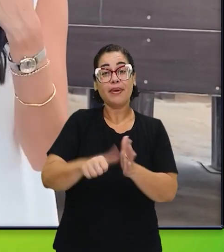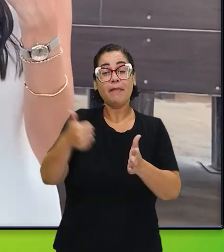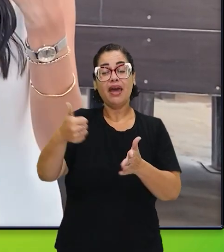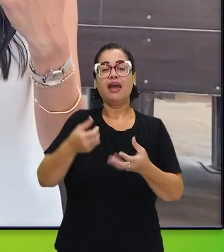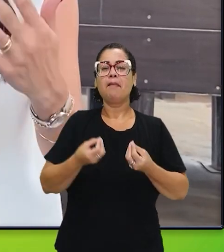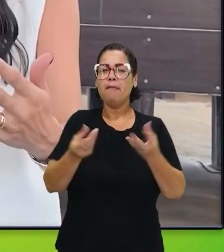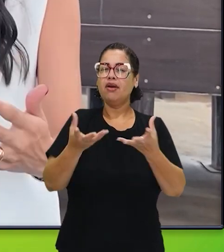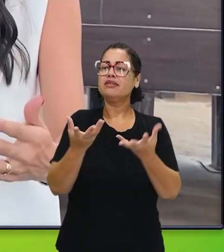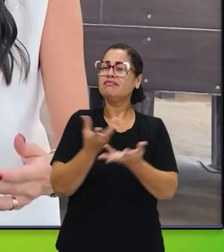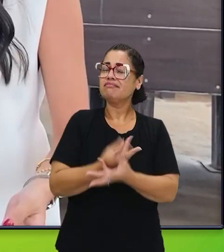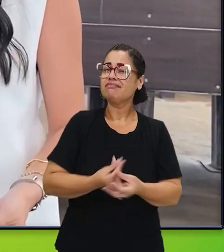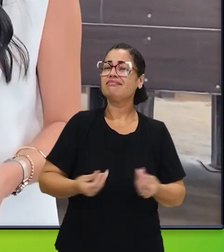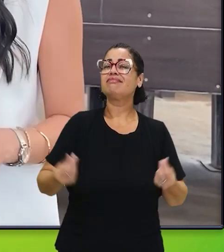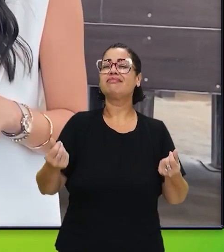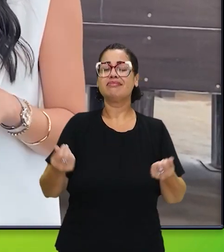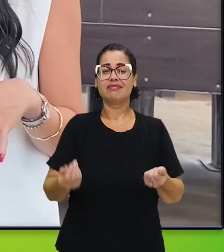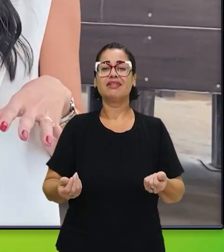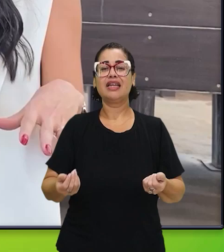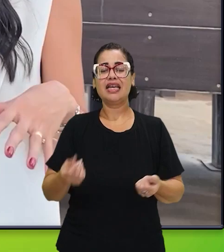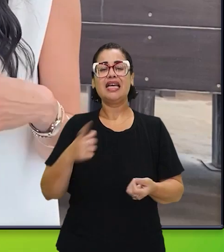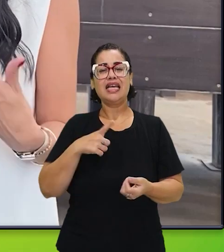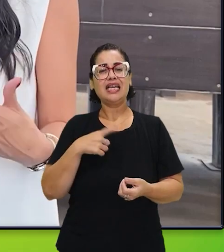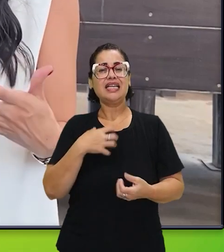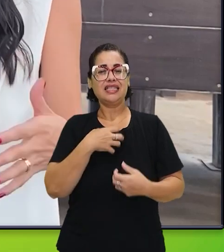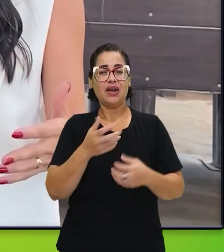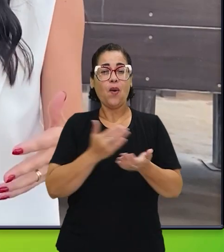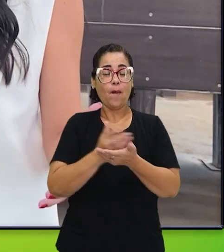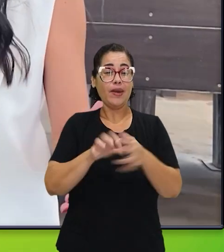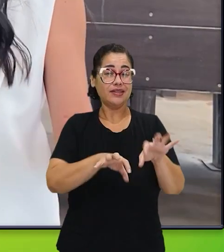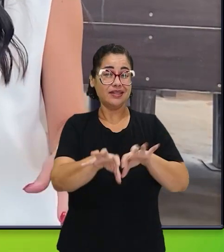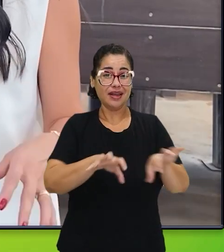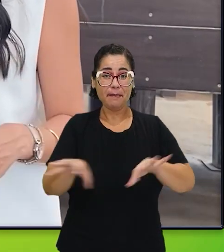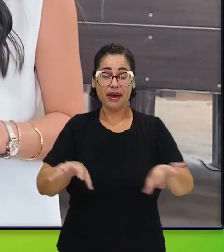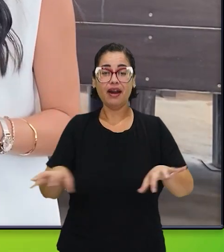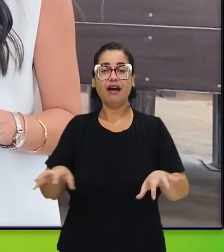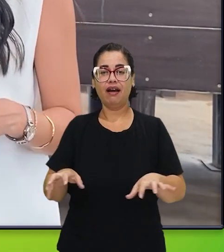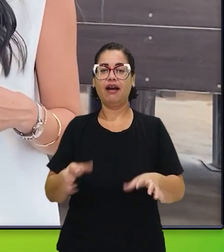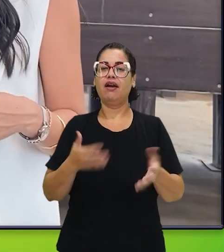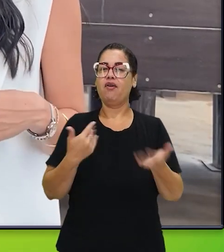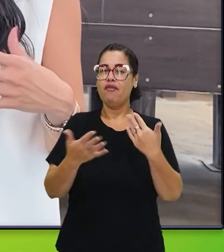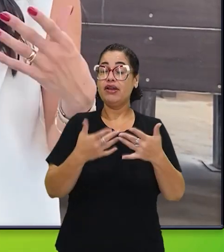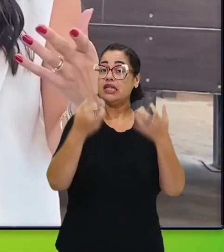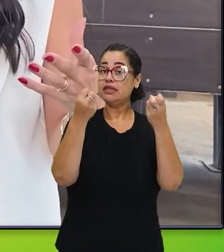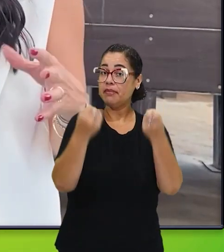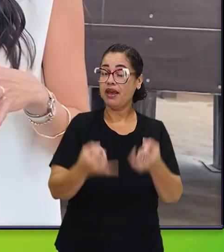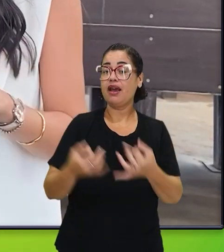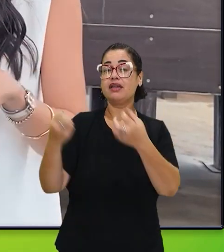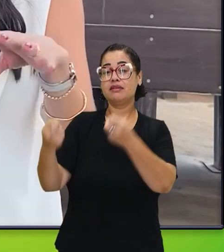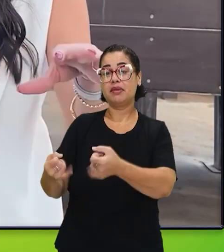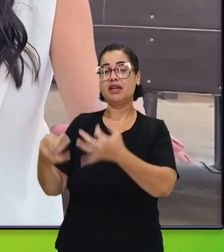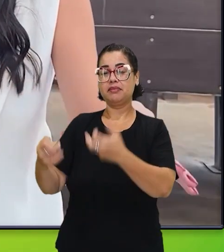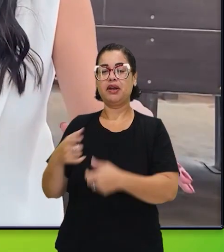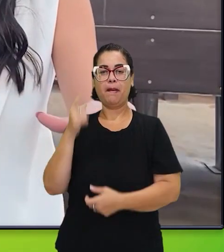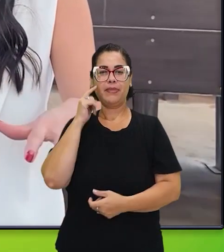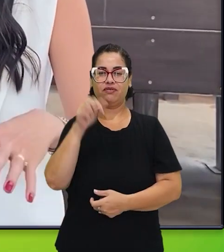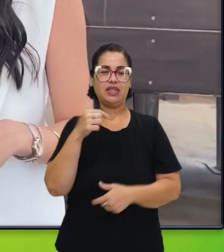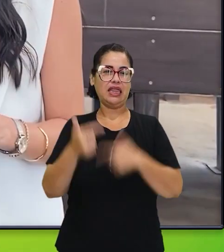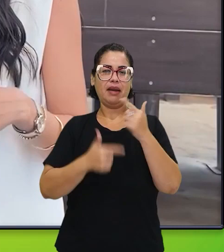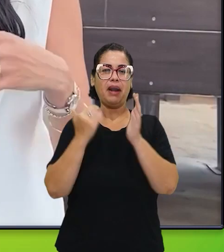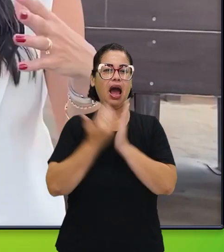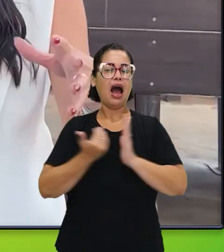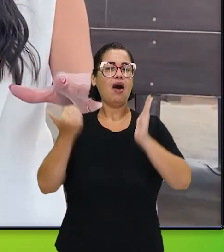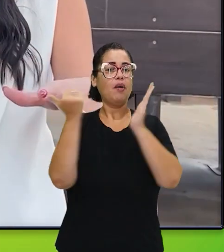traz esse processo de novo. O primeiro processo é de sensibilização mesmo. Então, por exemplo, a equipe que faz essa separação